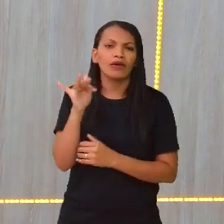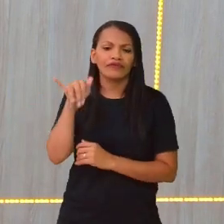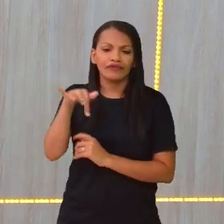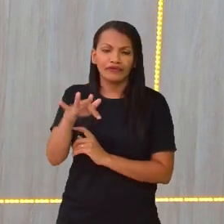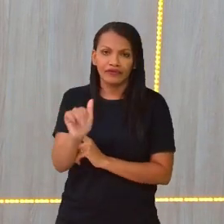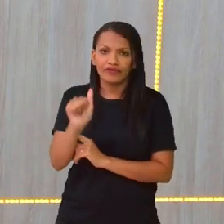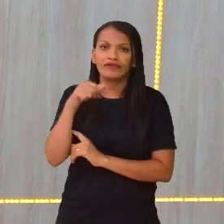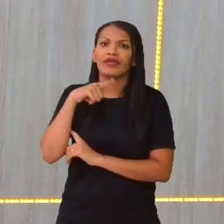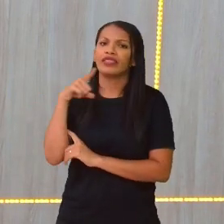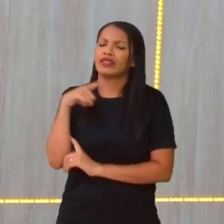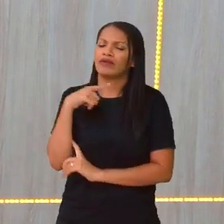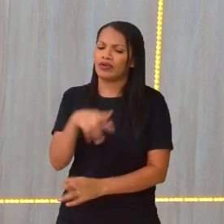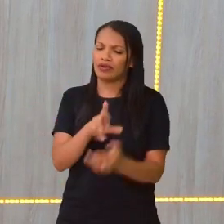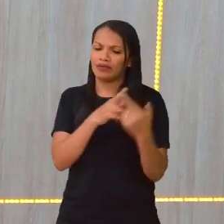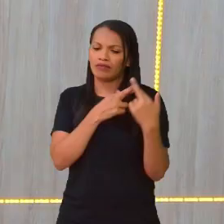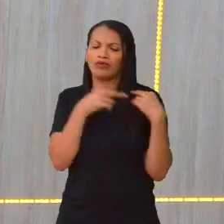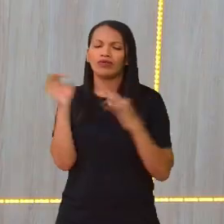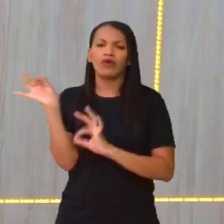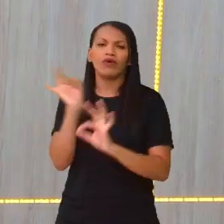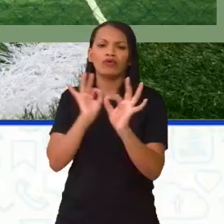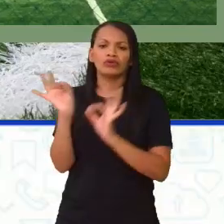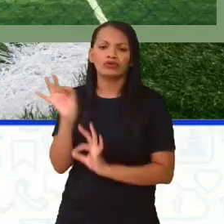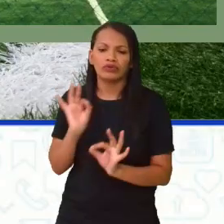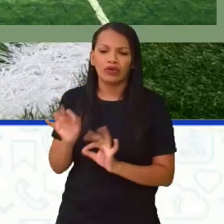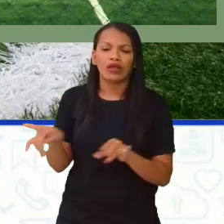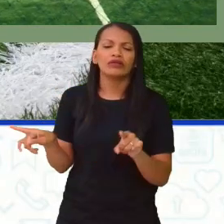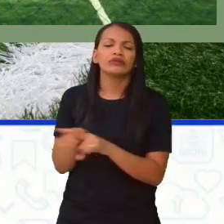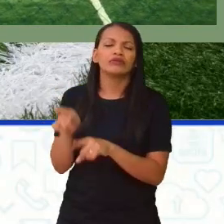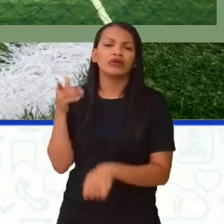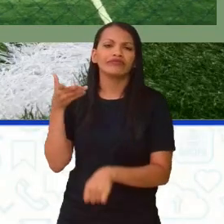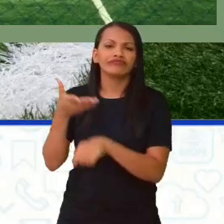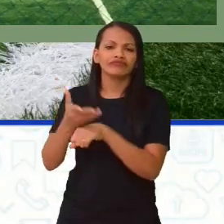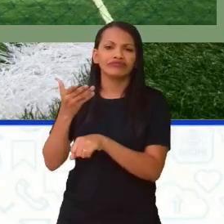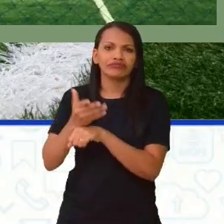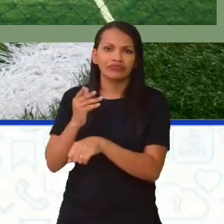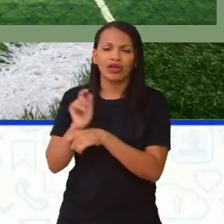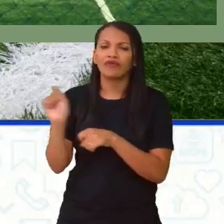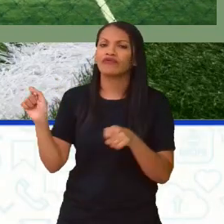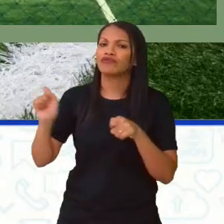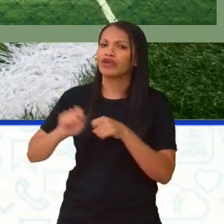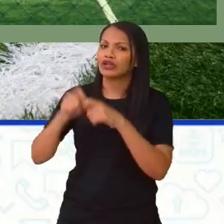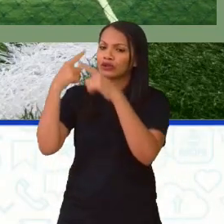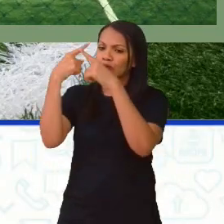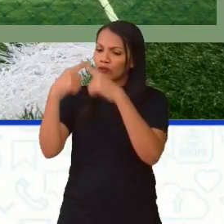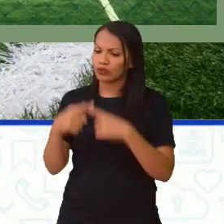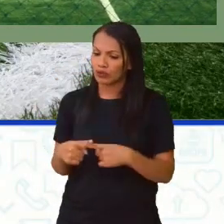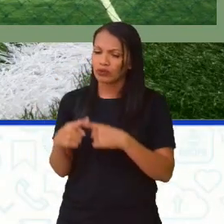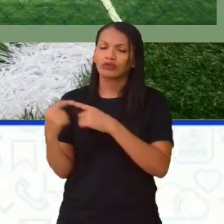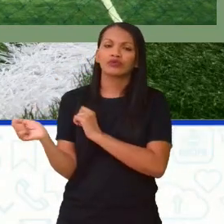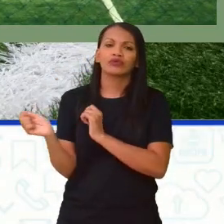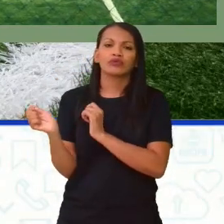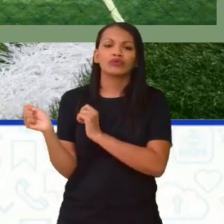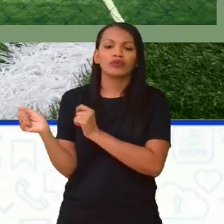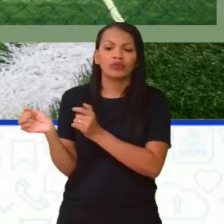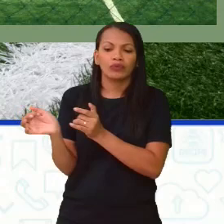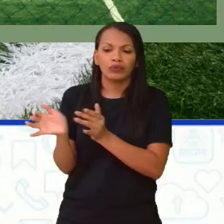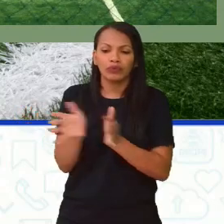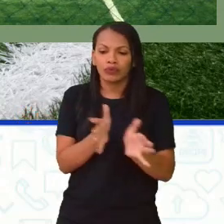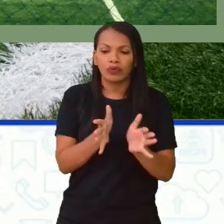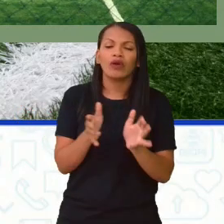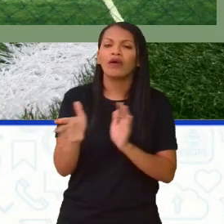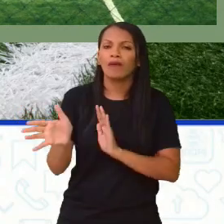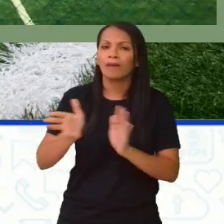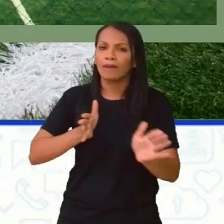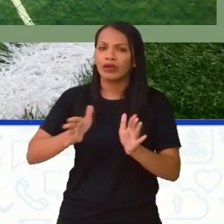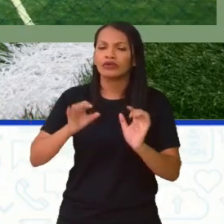grande responsabilidade para organizar e executar o torneio, tá certo? Durante todo o